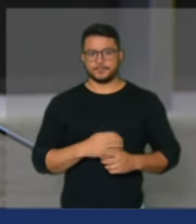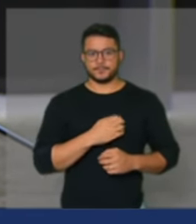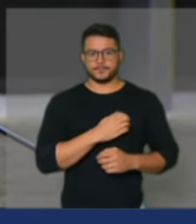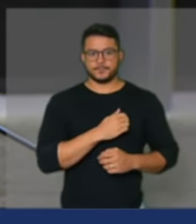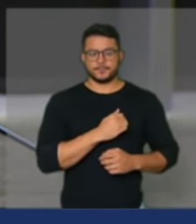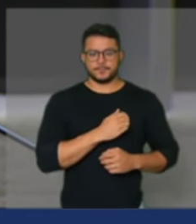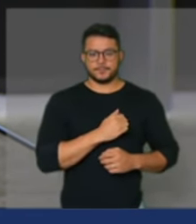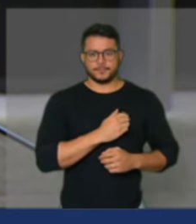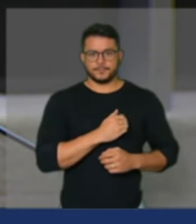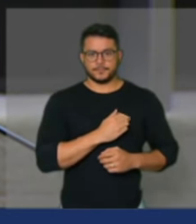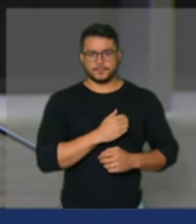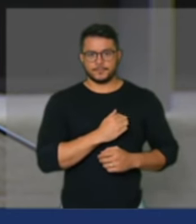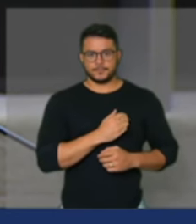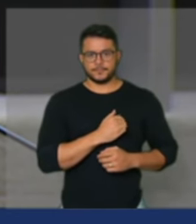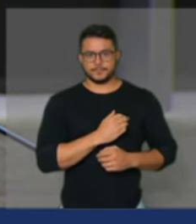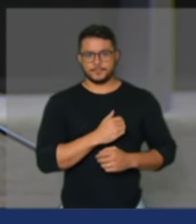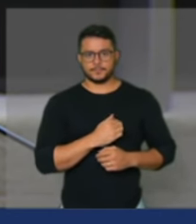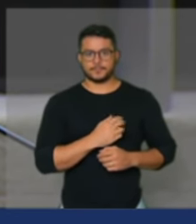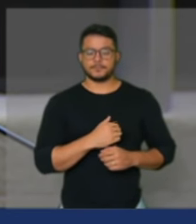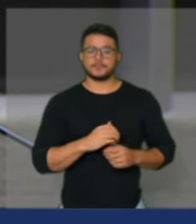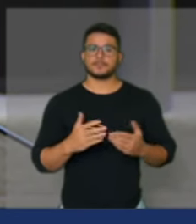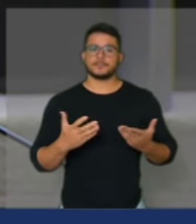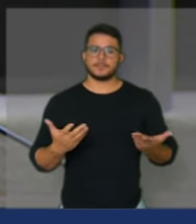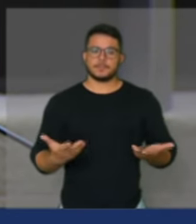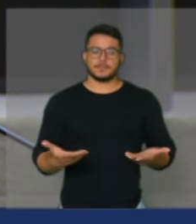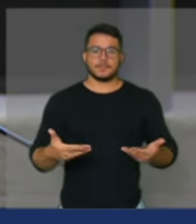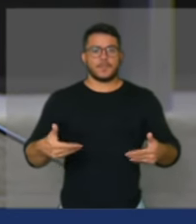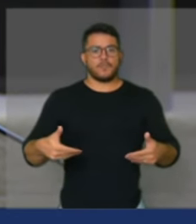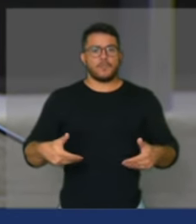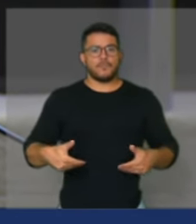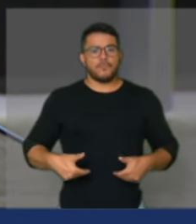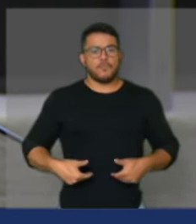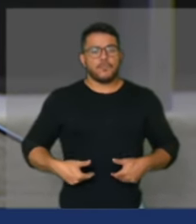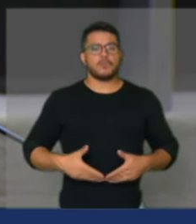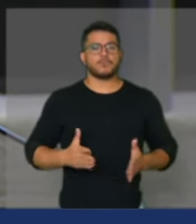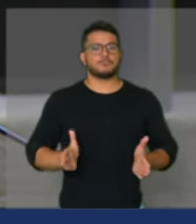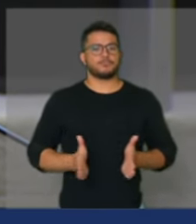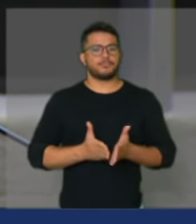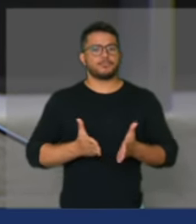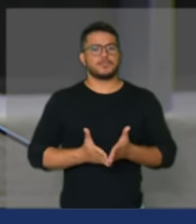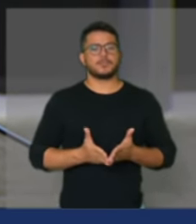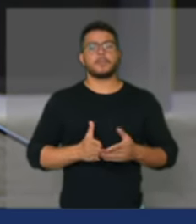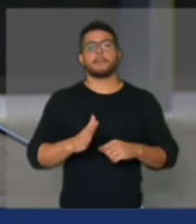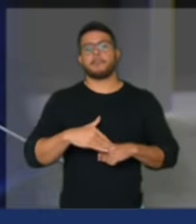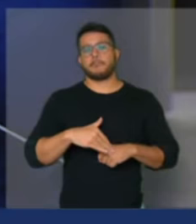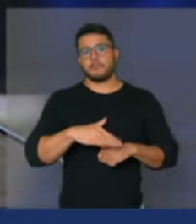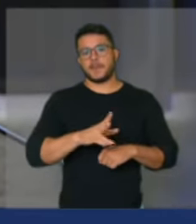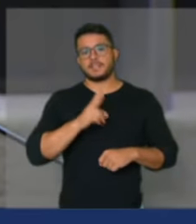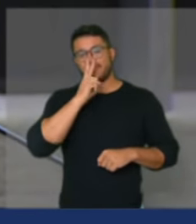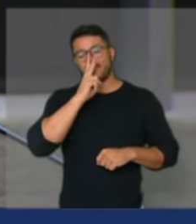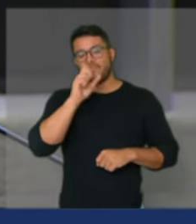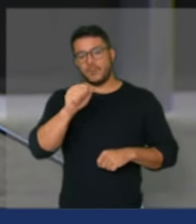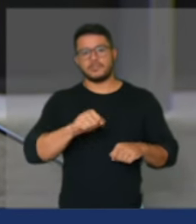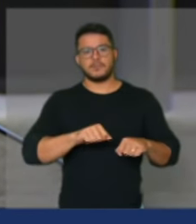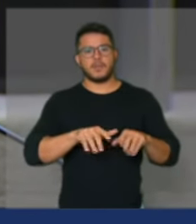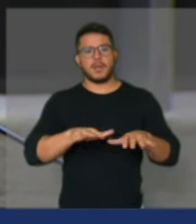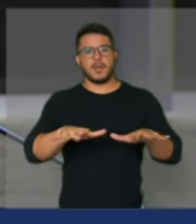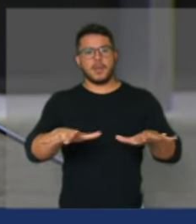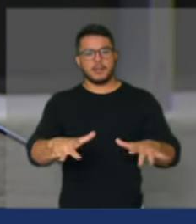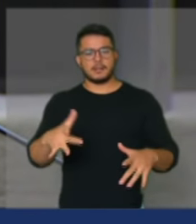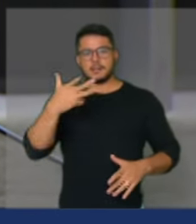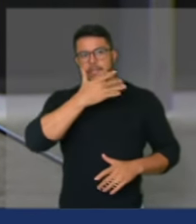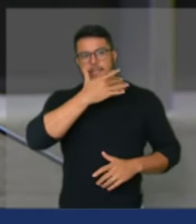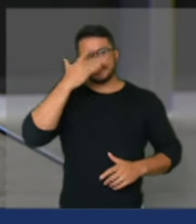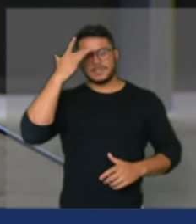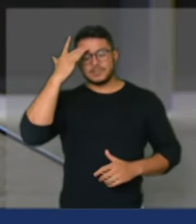enquanto isso a fome e a miséria avançam as pessoas enfrentam filas no lixo em